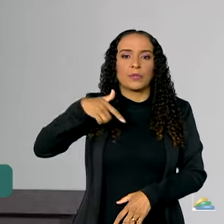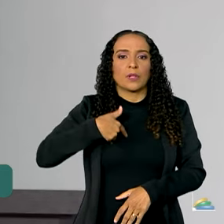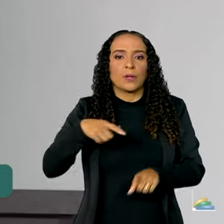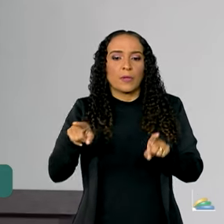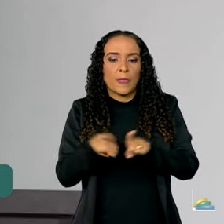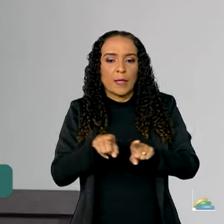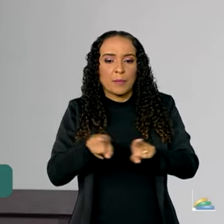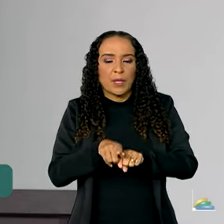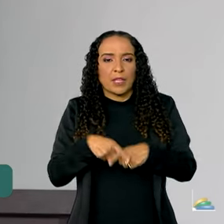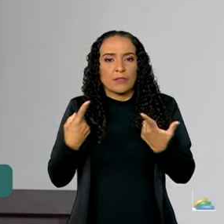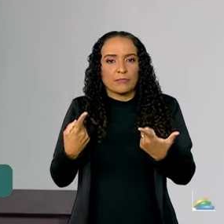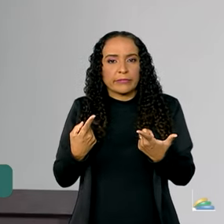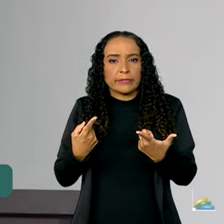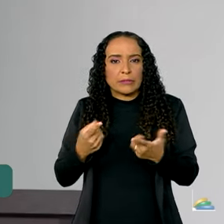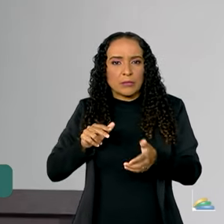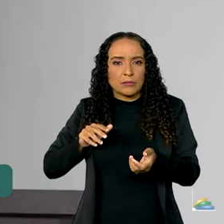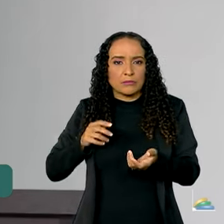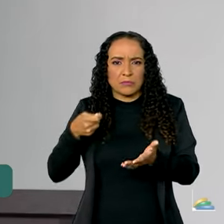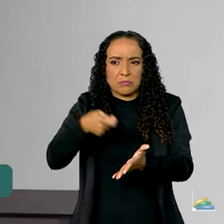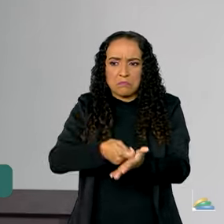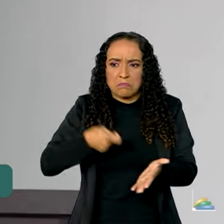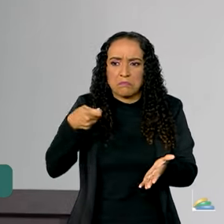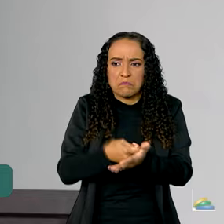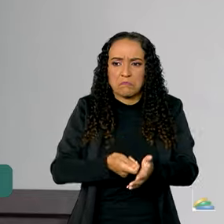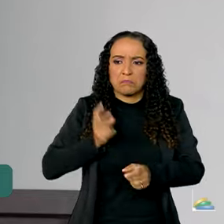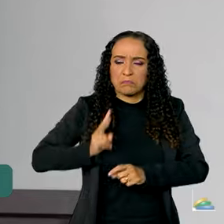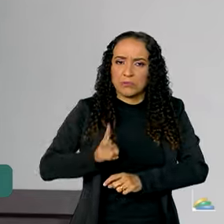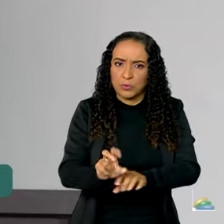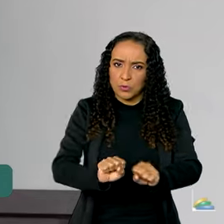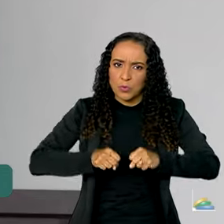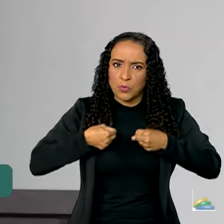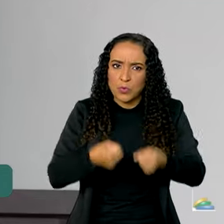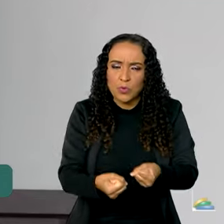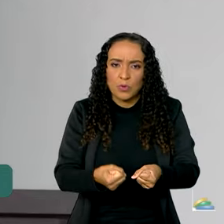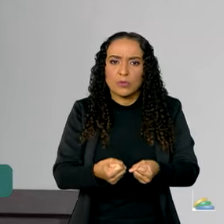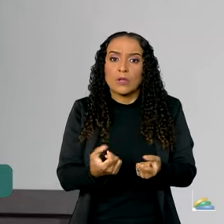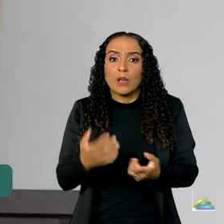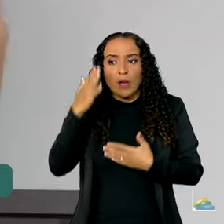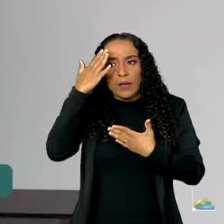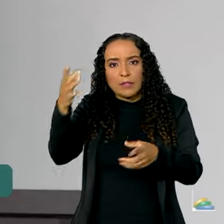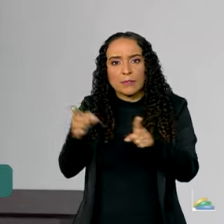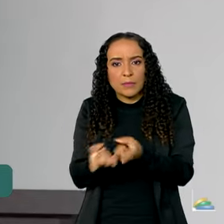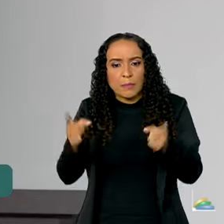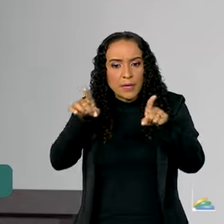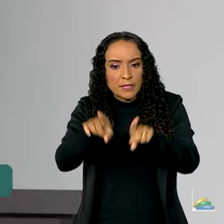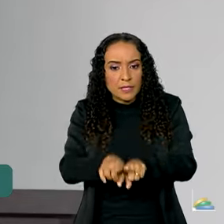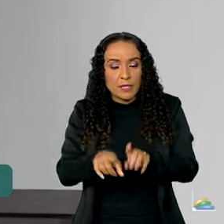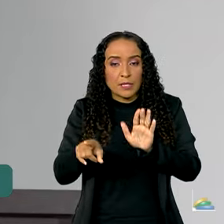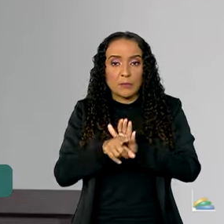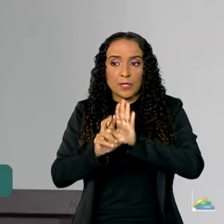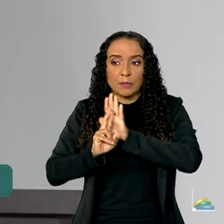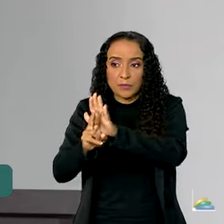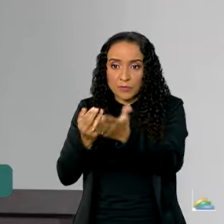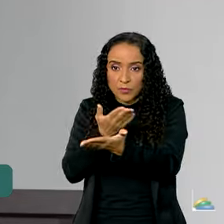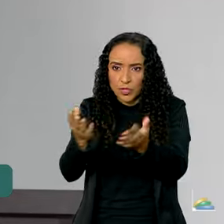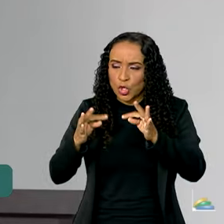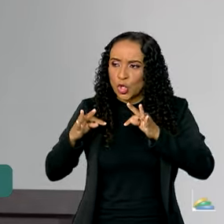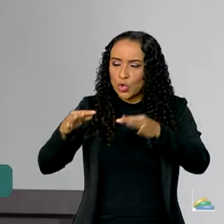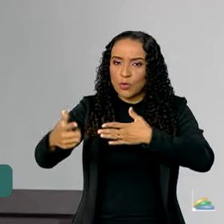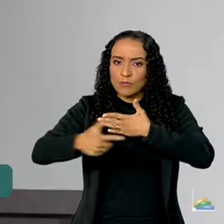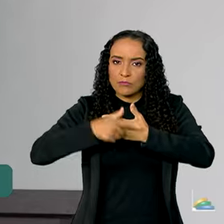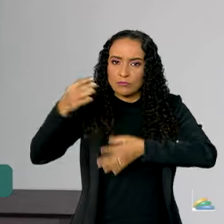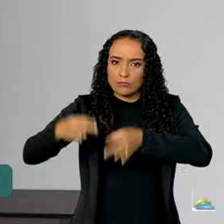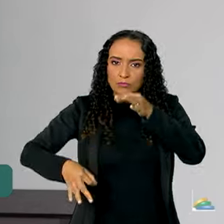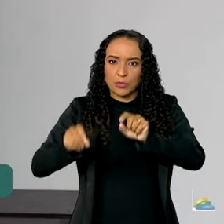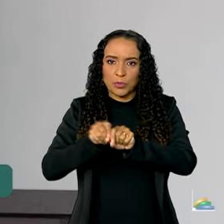forjada em cima dessa luta. E eu agradeço aqui, Messias, não só a parceria, mas também, em seu nome, todo o papel do judiciário, porque